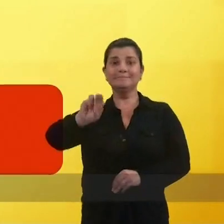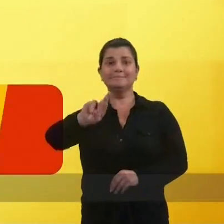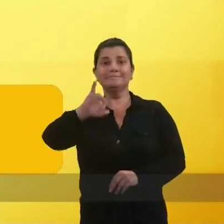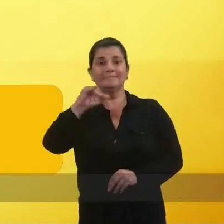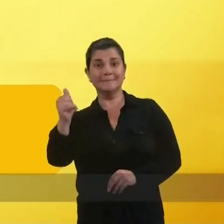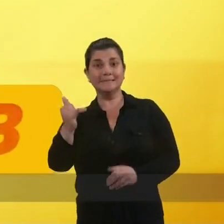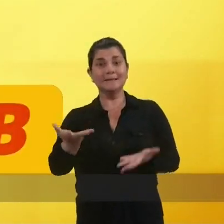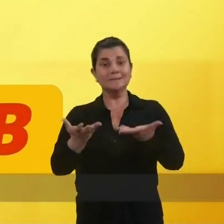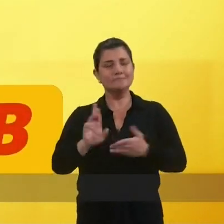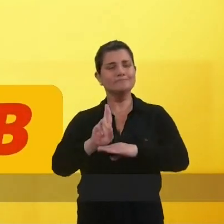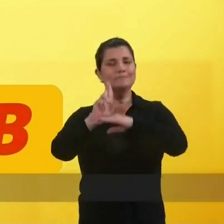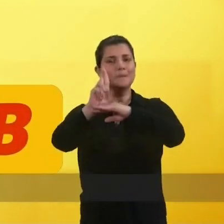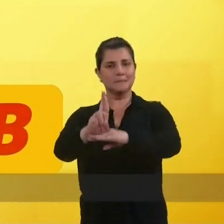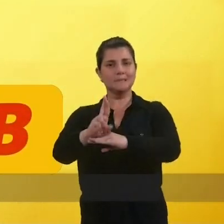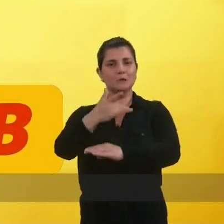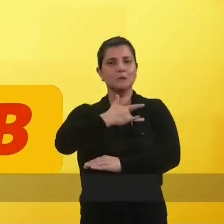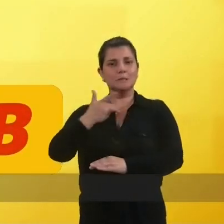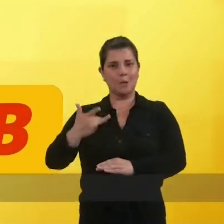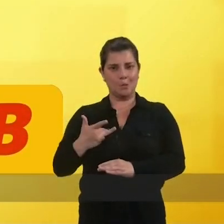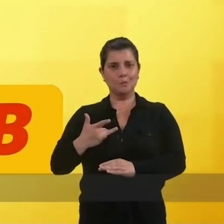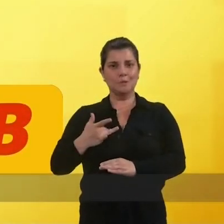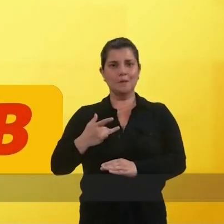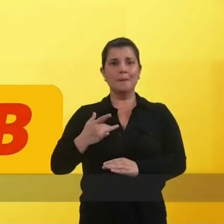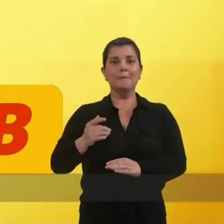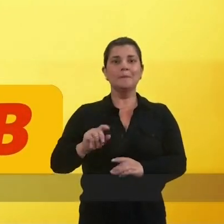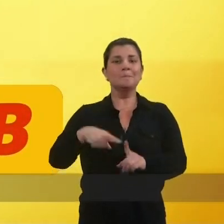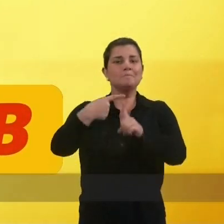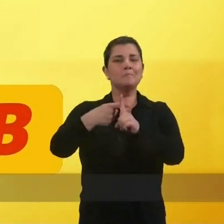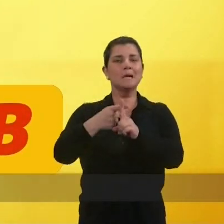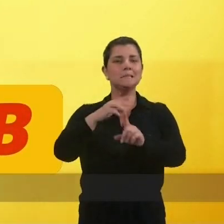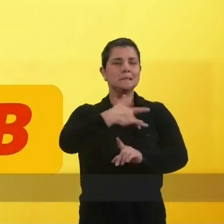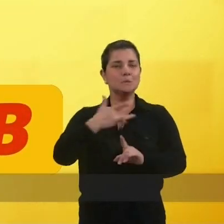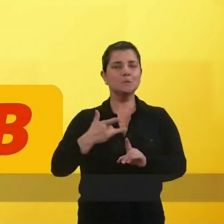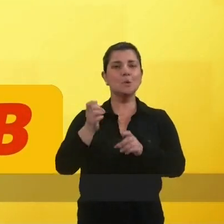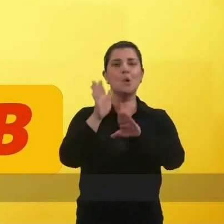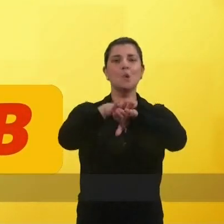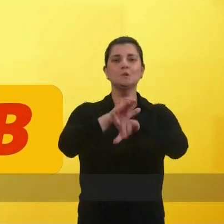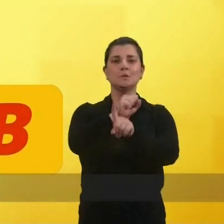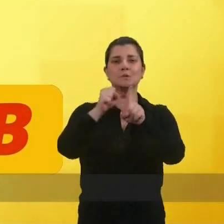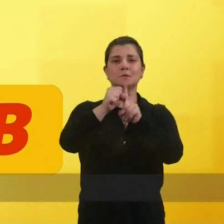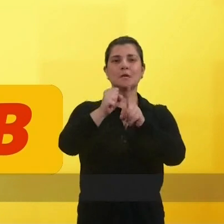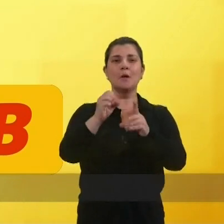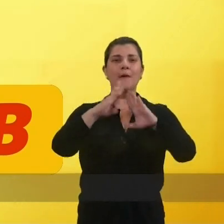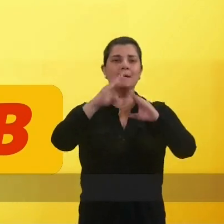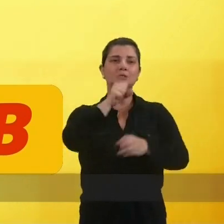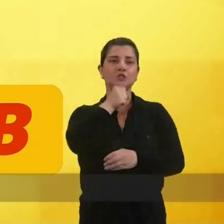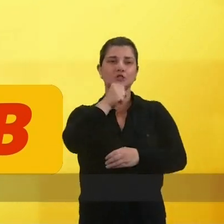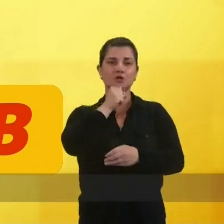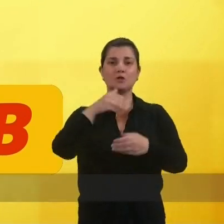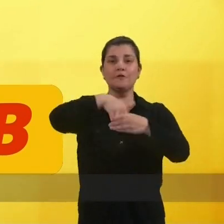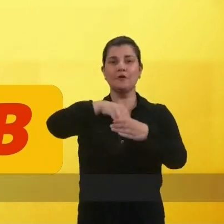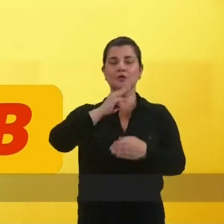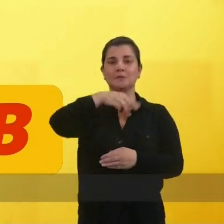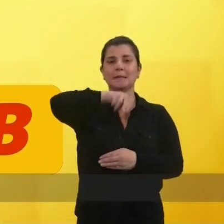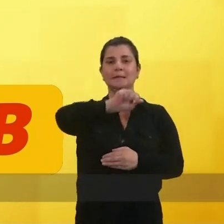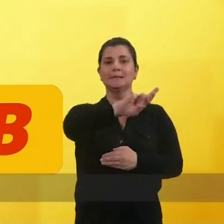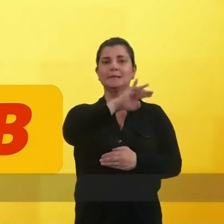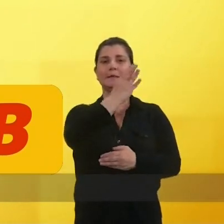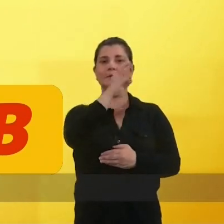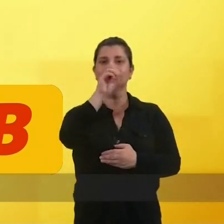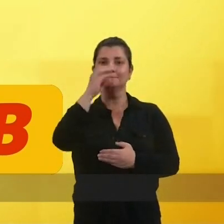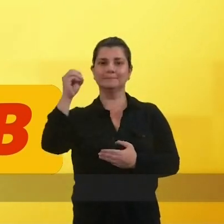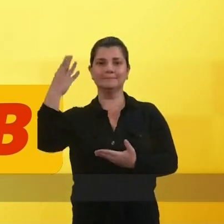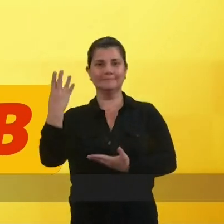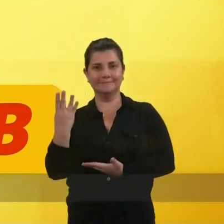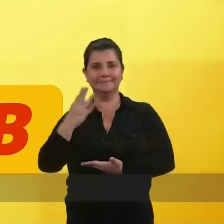Olá, eu sou a Maria Rita e quero ser a sua representante da saúde. Por mais saúde e inclusão social, creche para idosos, vote